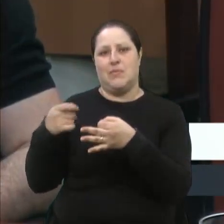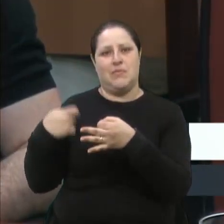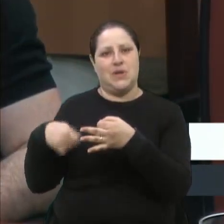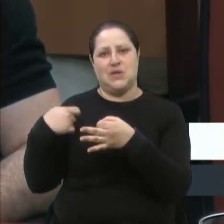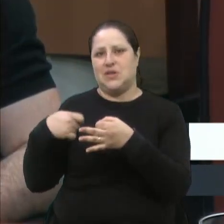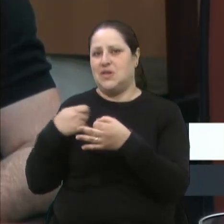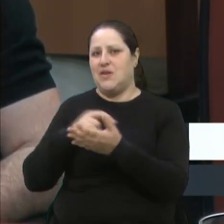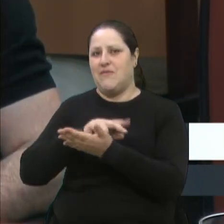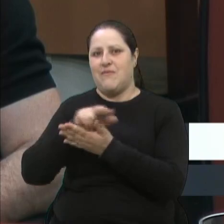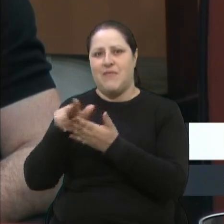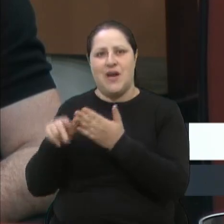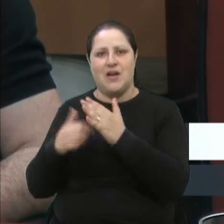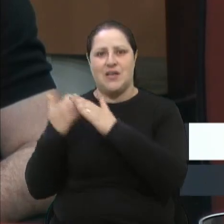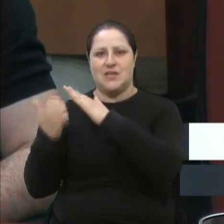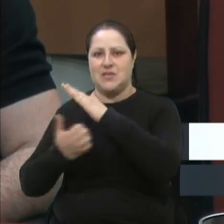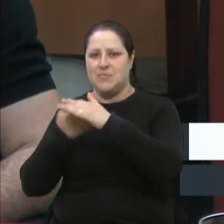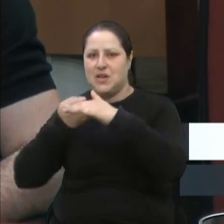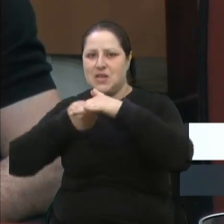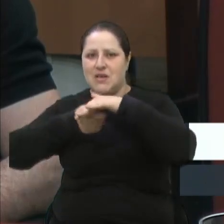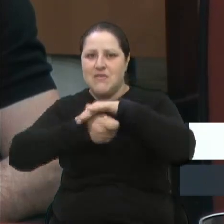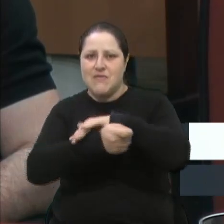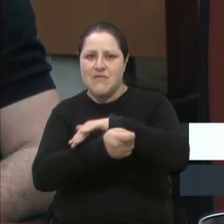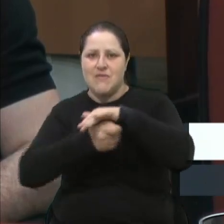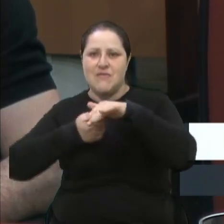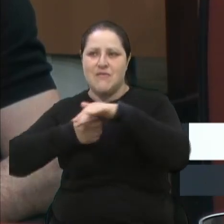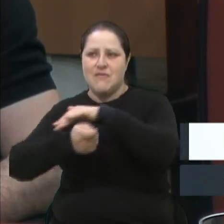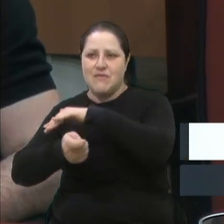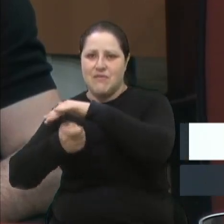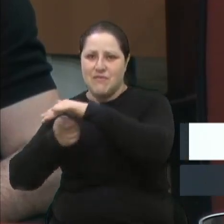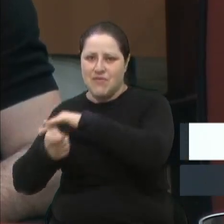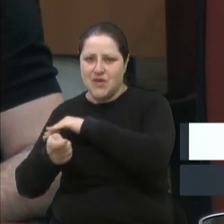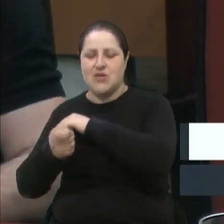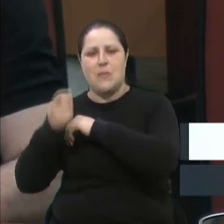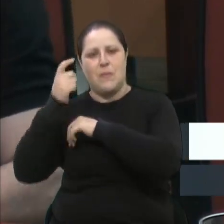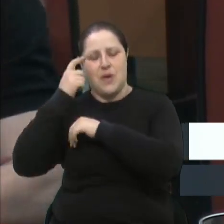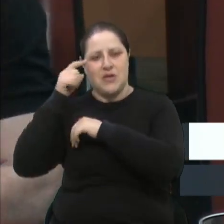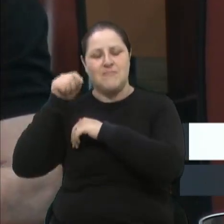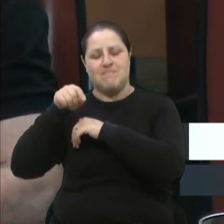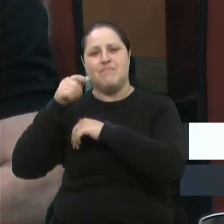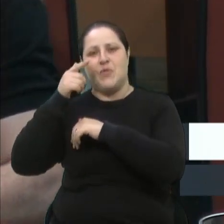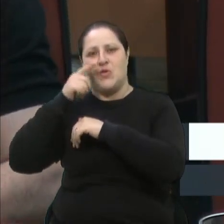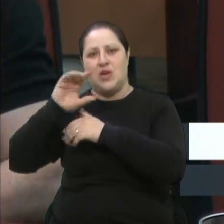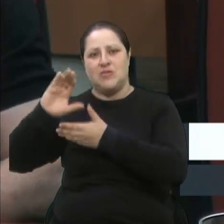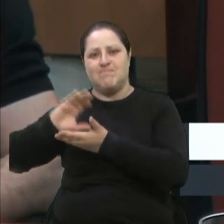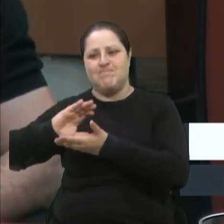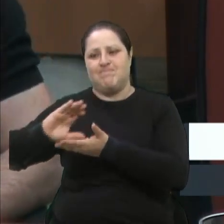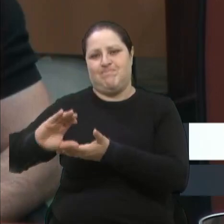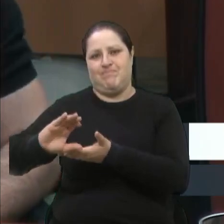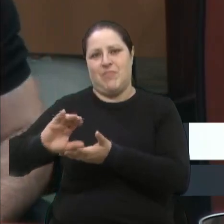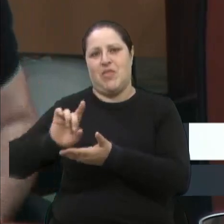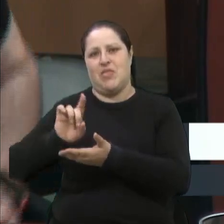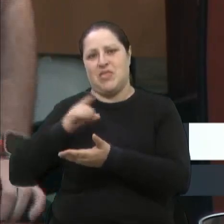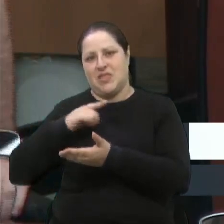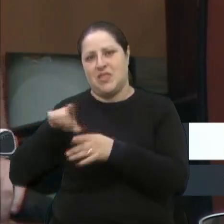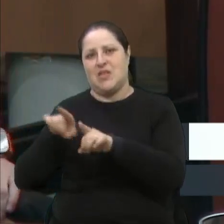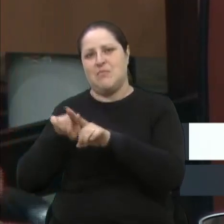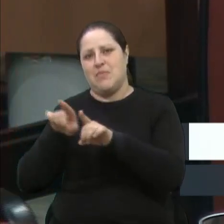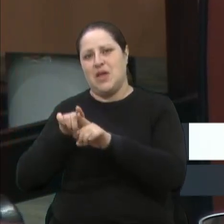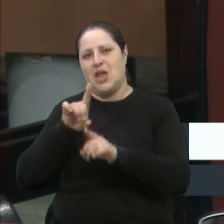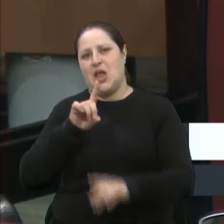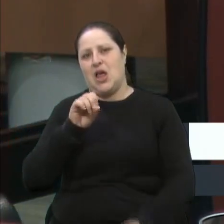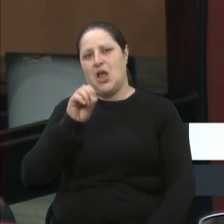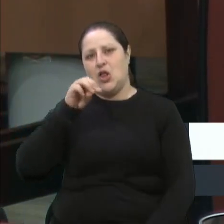investidores que invistam nisso, apostem nisso, temos lá em cima a cantina do Monifácio com baita